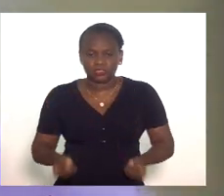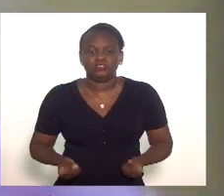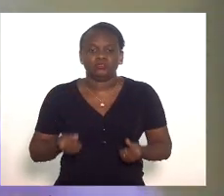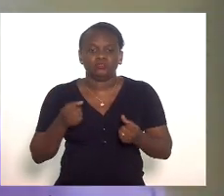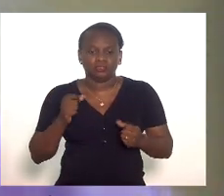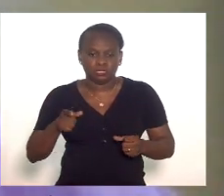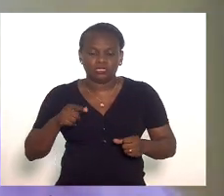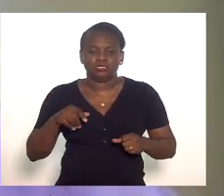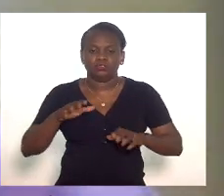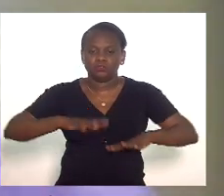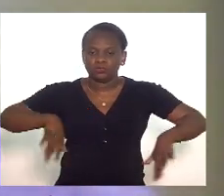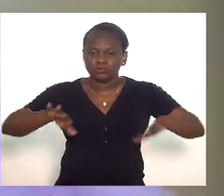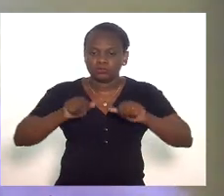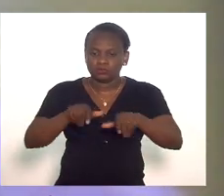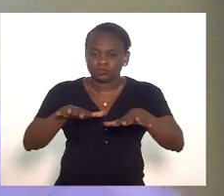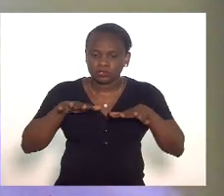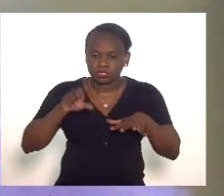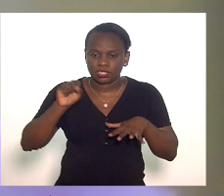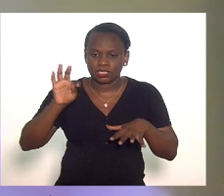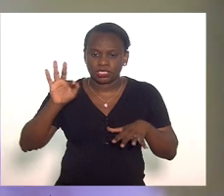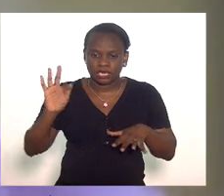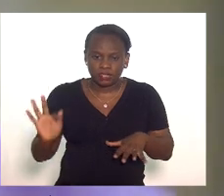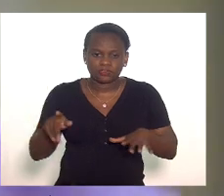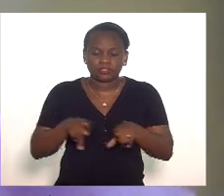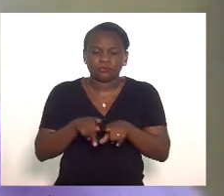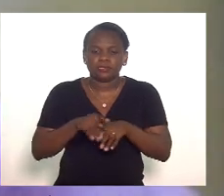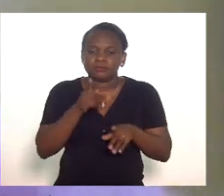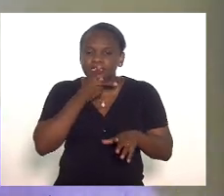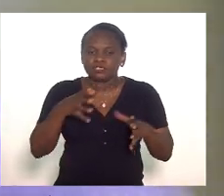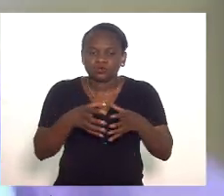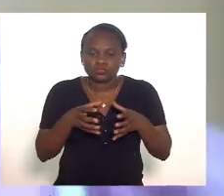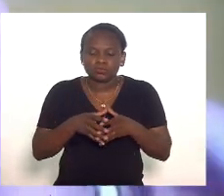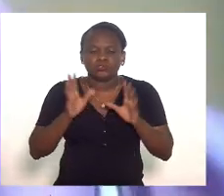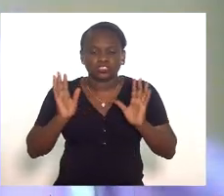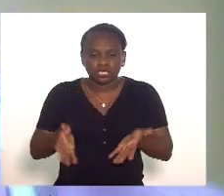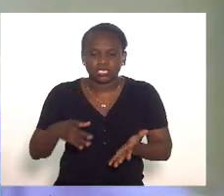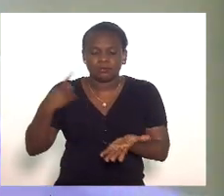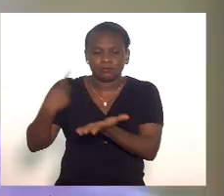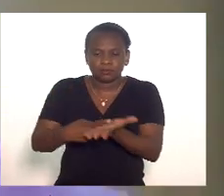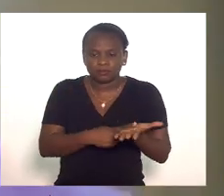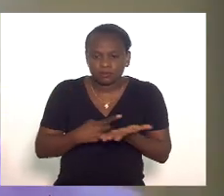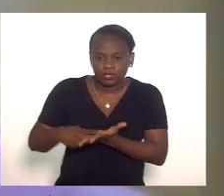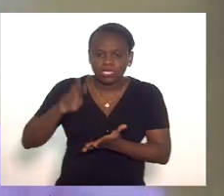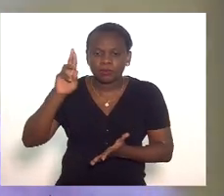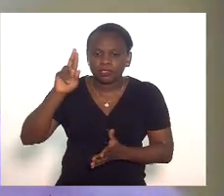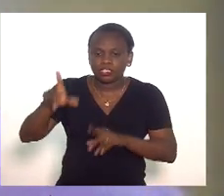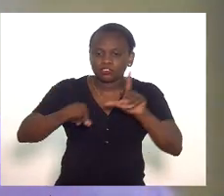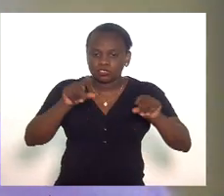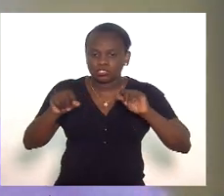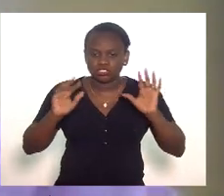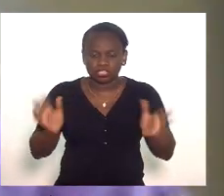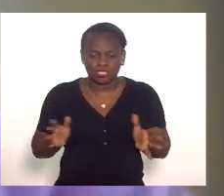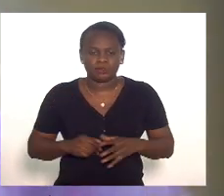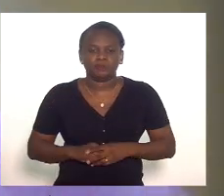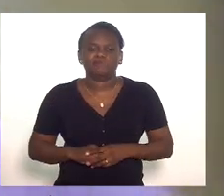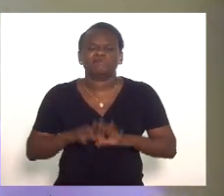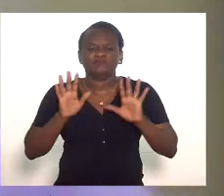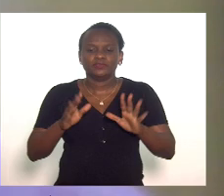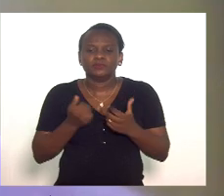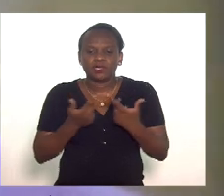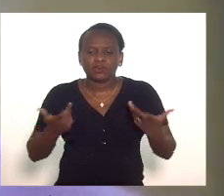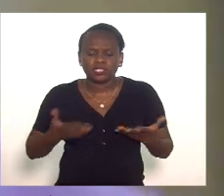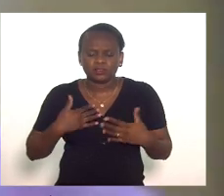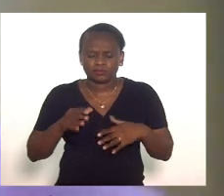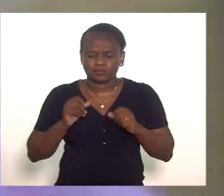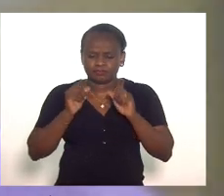já pelo plenário do stf e os partidos até já indicaram as suas representações uma coisa chamou